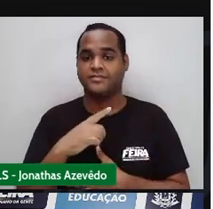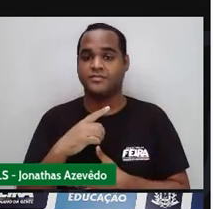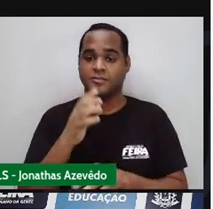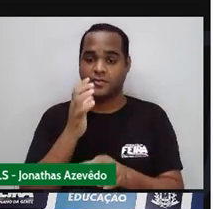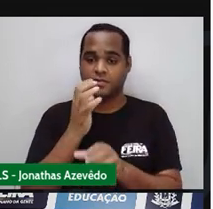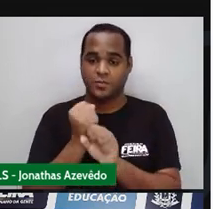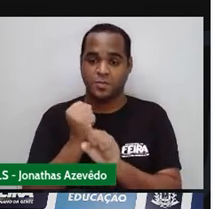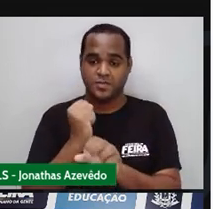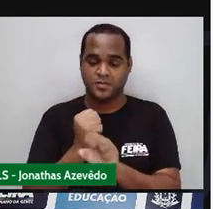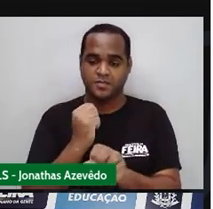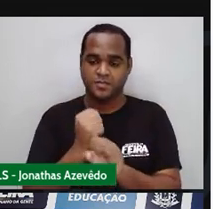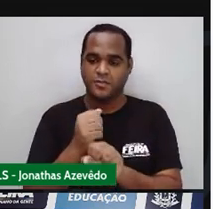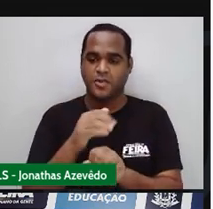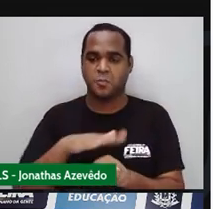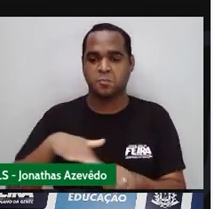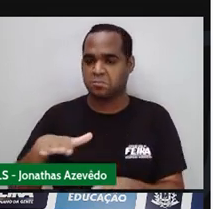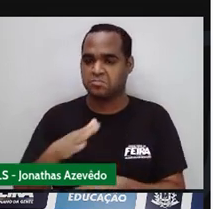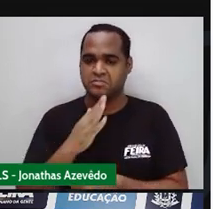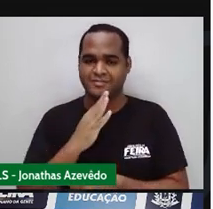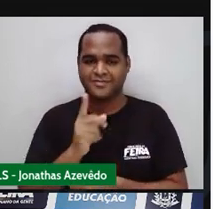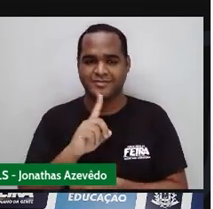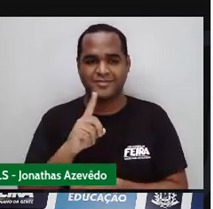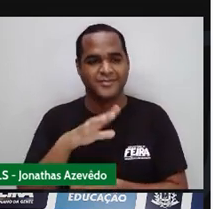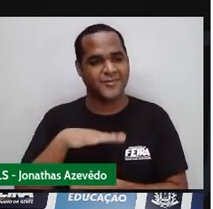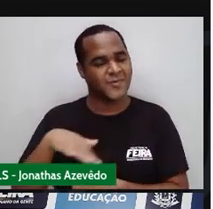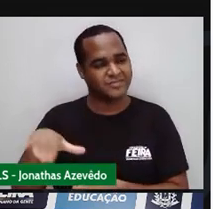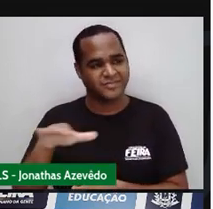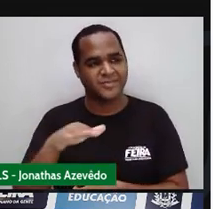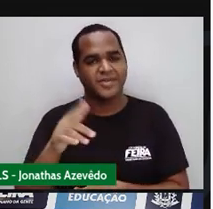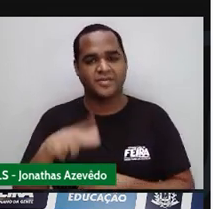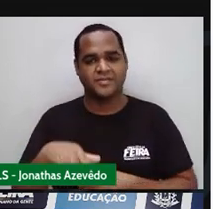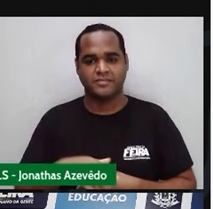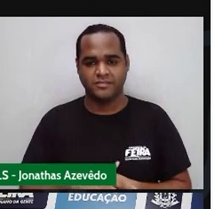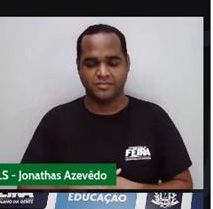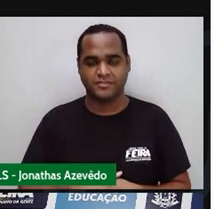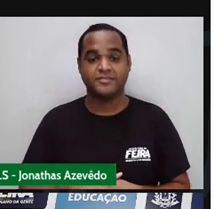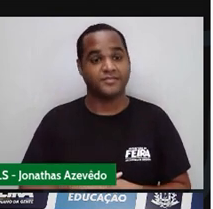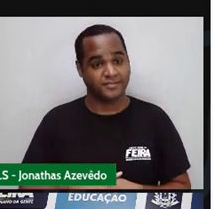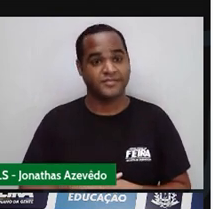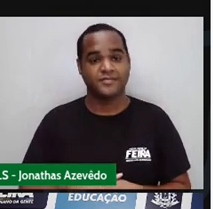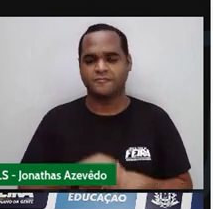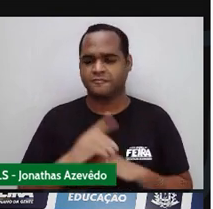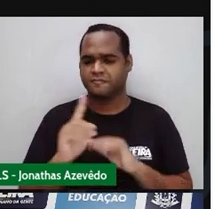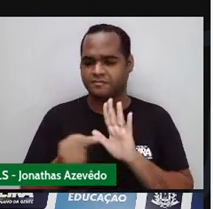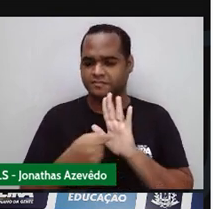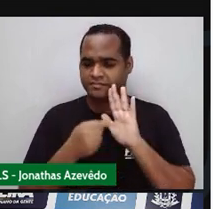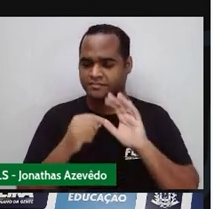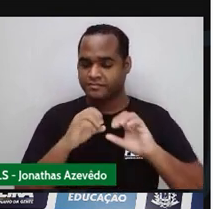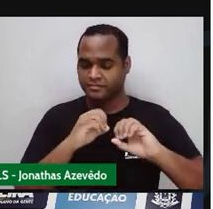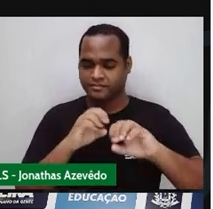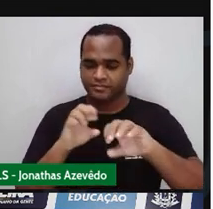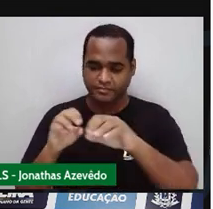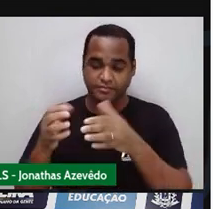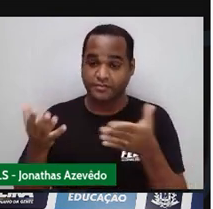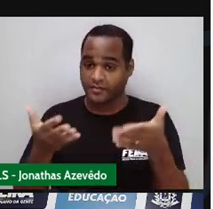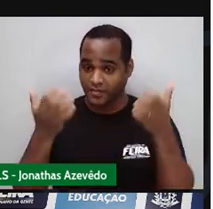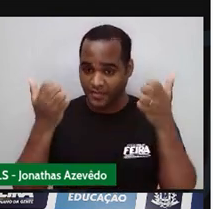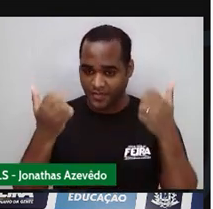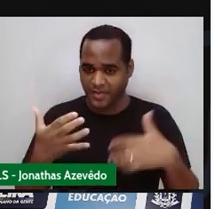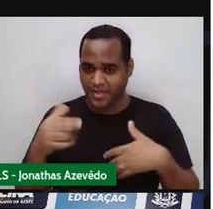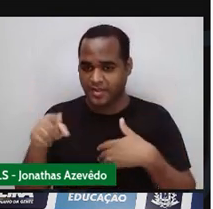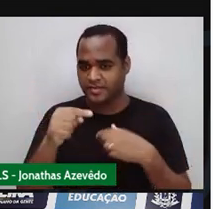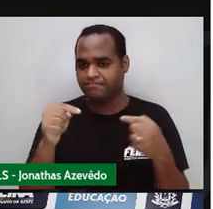Quantidades Que são desconhecidas Pra nós Tá bom? Então o objetivo Da nossa aula Aqui Era esse Era chegar